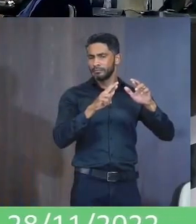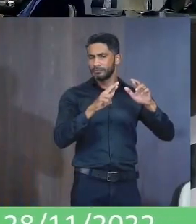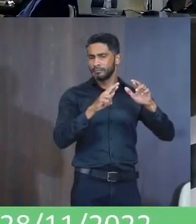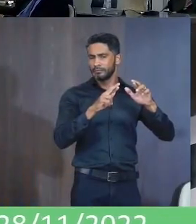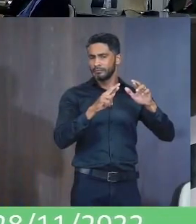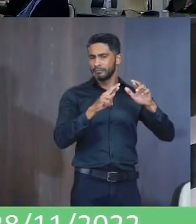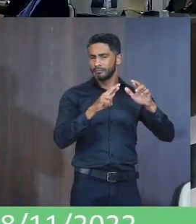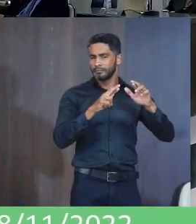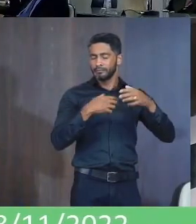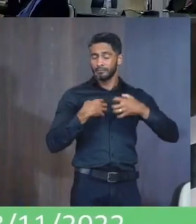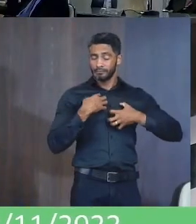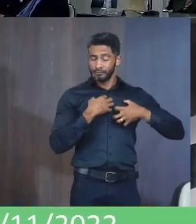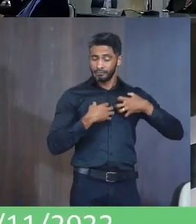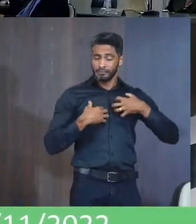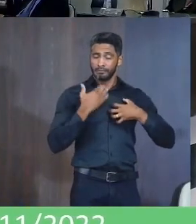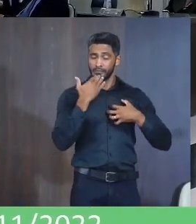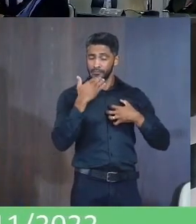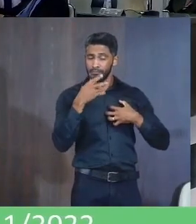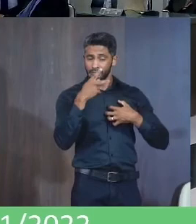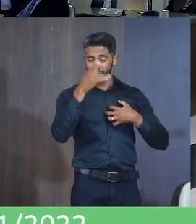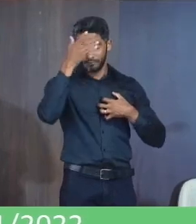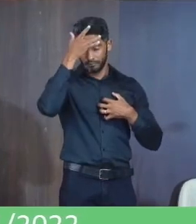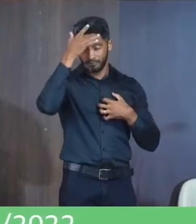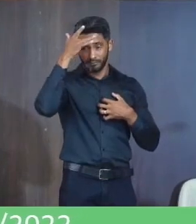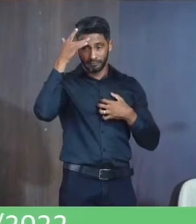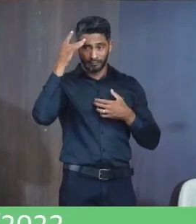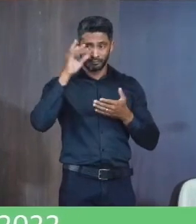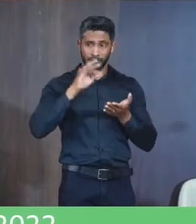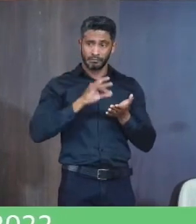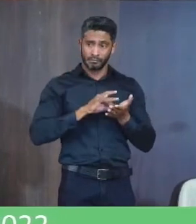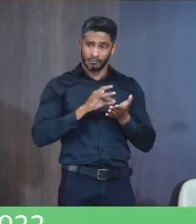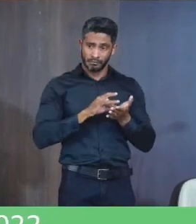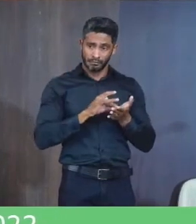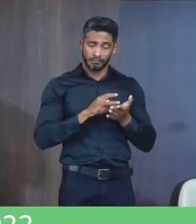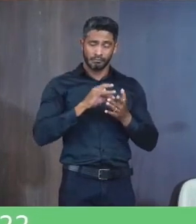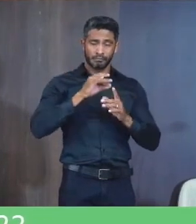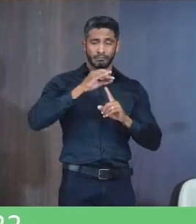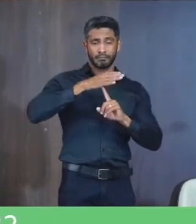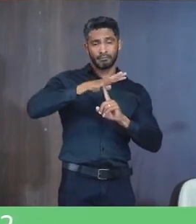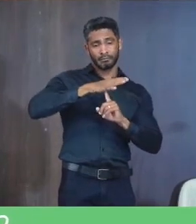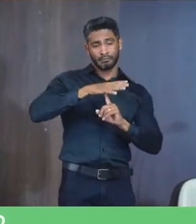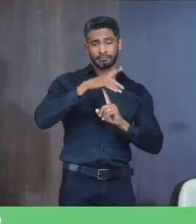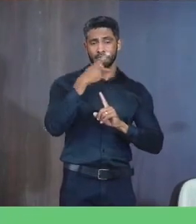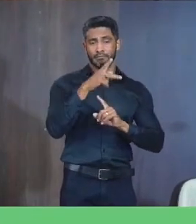Aos anseios E reivindicações Do povo Realiza Esta tão esperada Obra